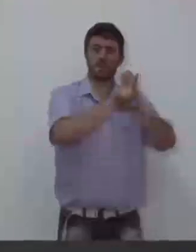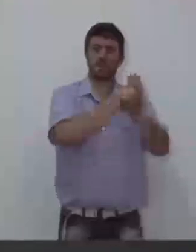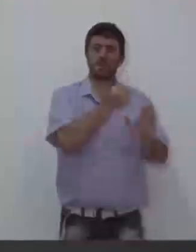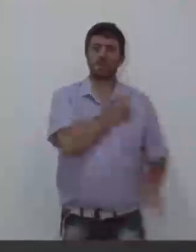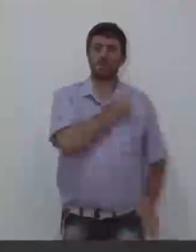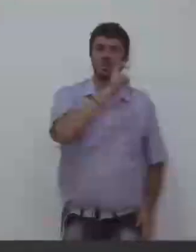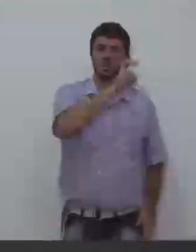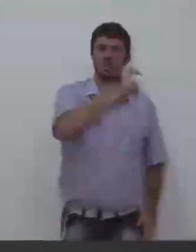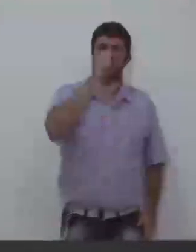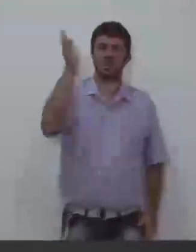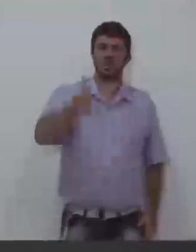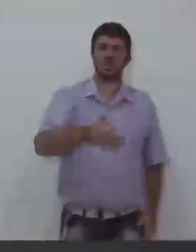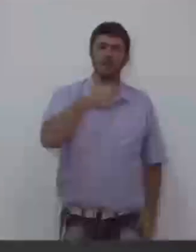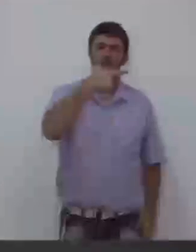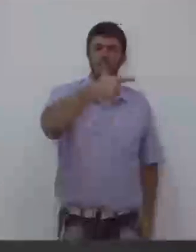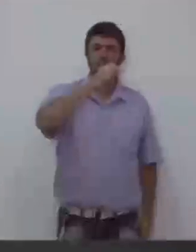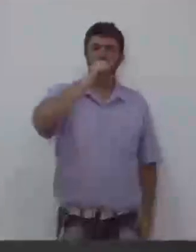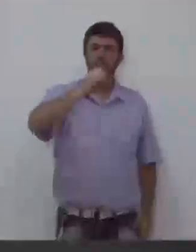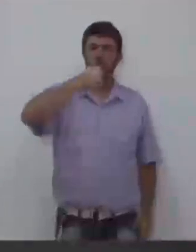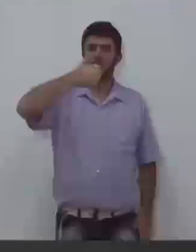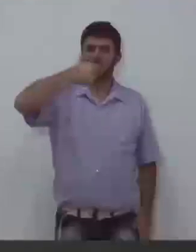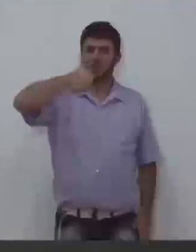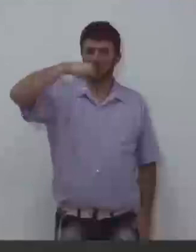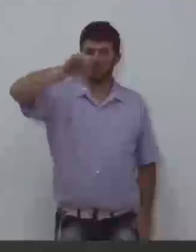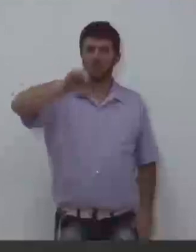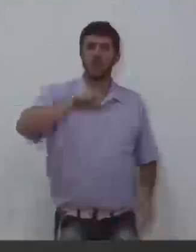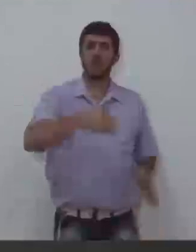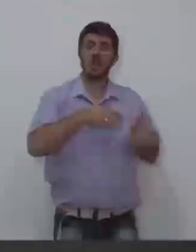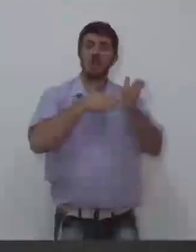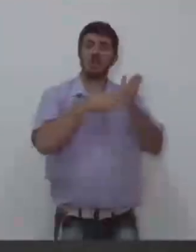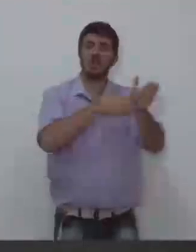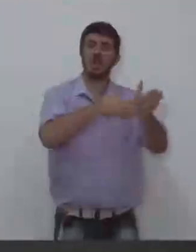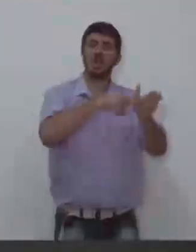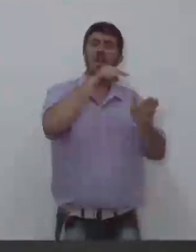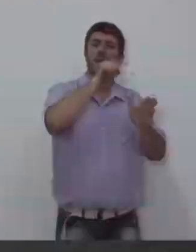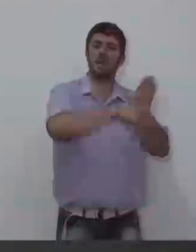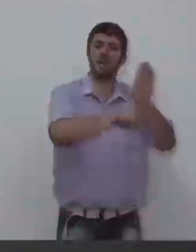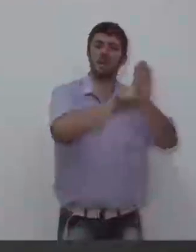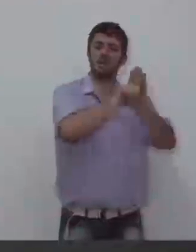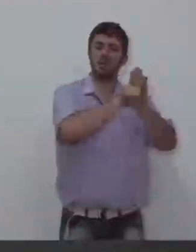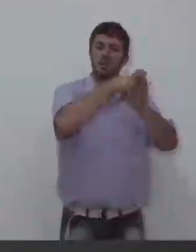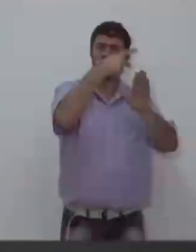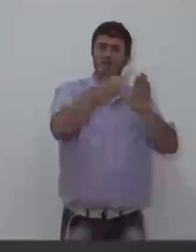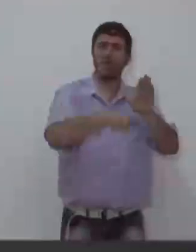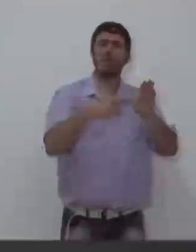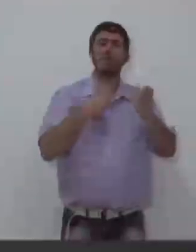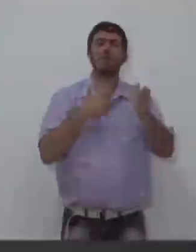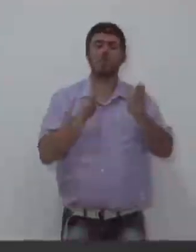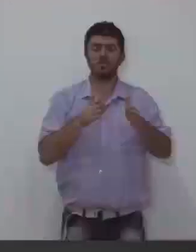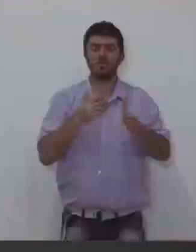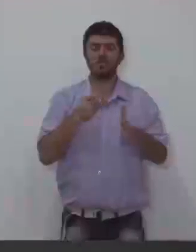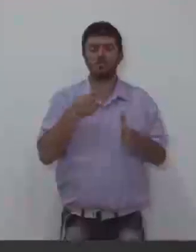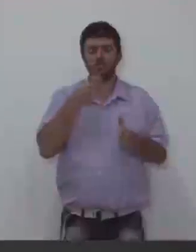2019, de acordo com o parágrafo 2º do artigo 173 do regime de interno, declaro aprovado por esta Casa.